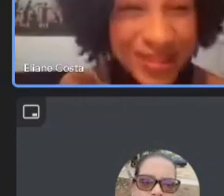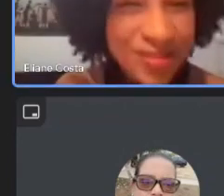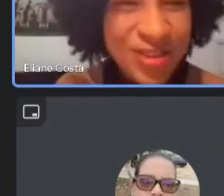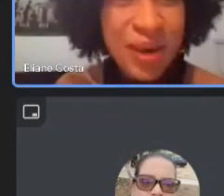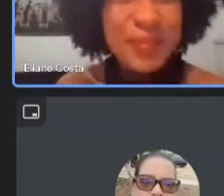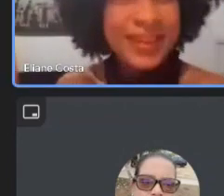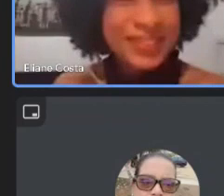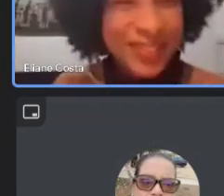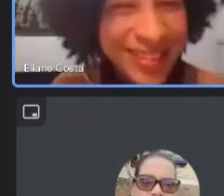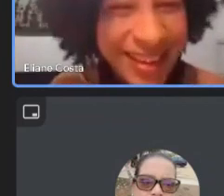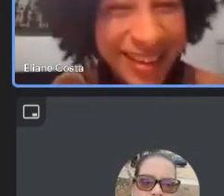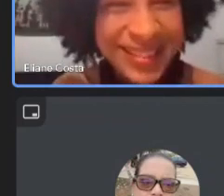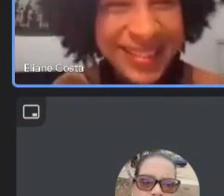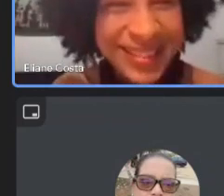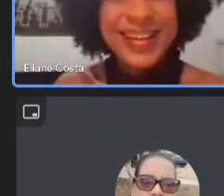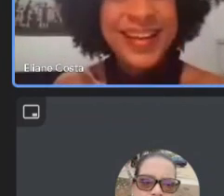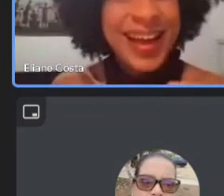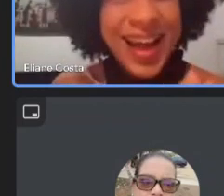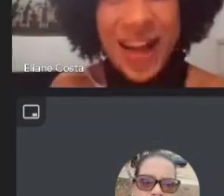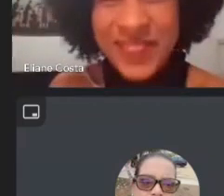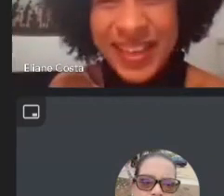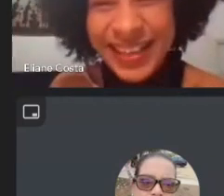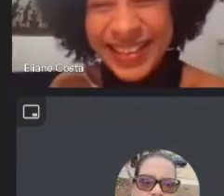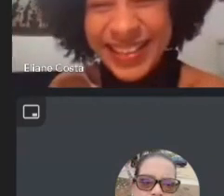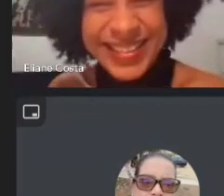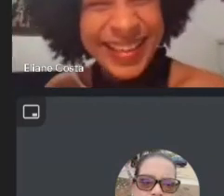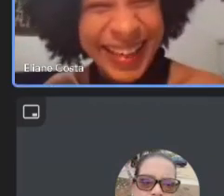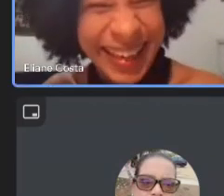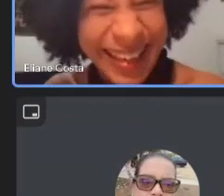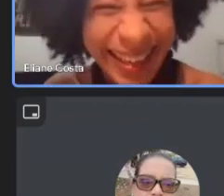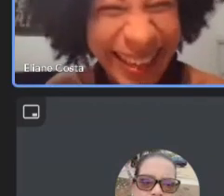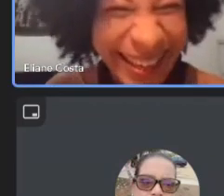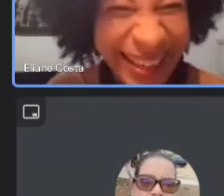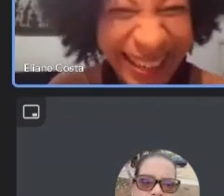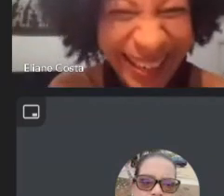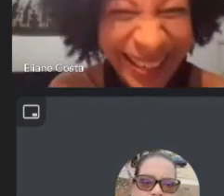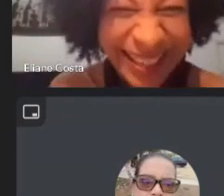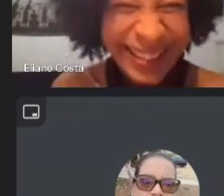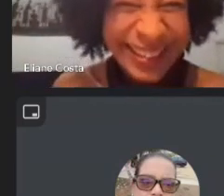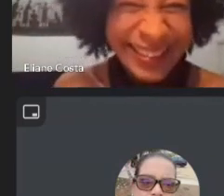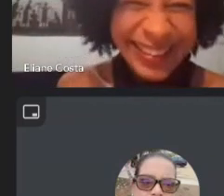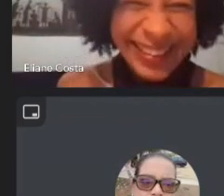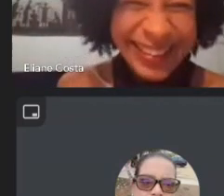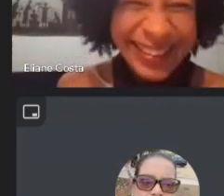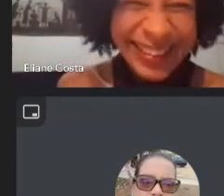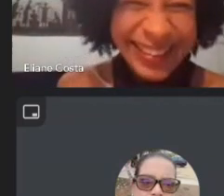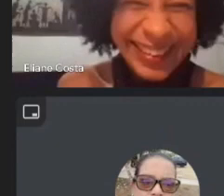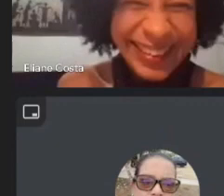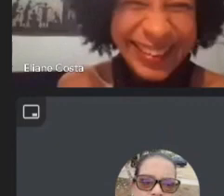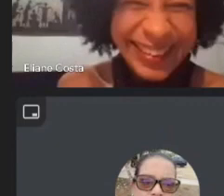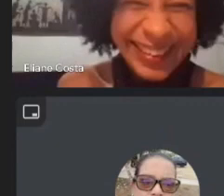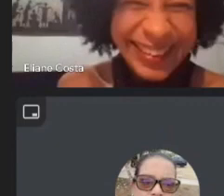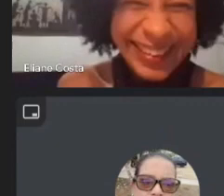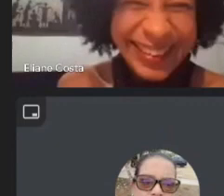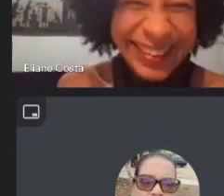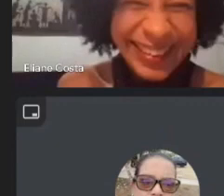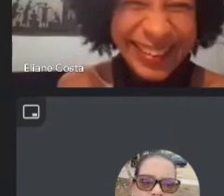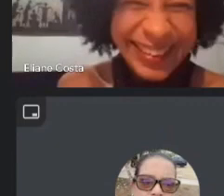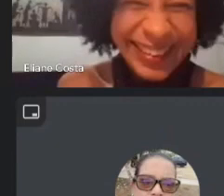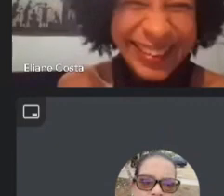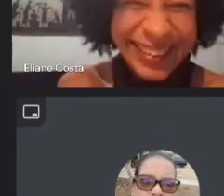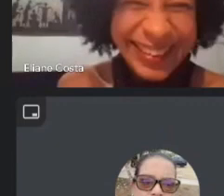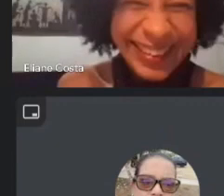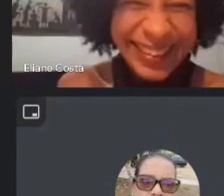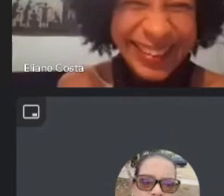as pessoas estão chamando elas querem o áudio de novo o áudio de novo abre o áudio eu falo o áudio pelo amor de Deus